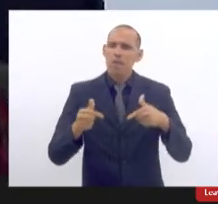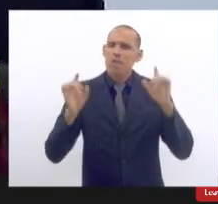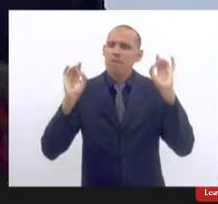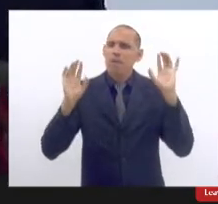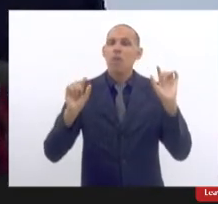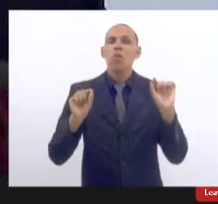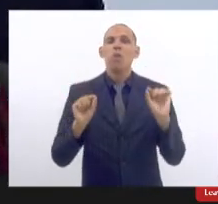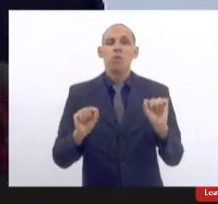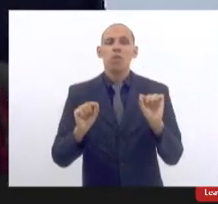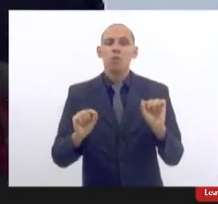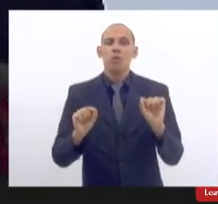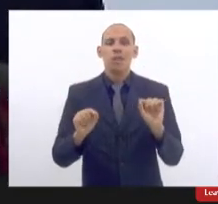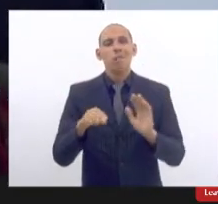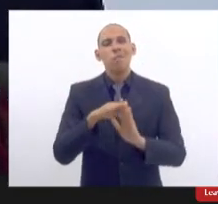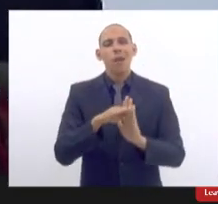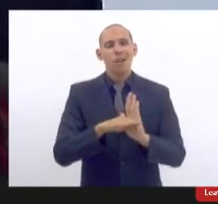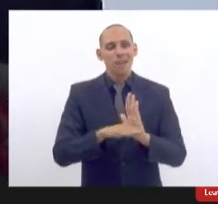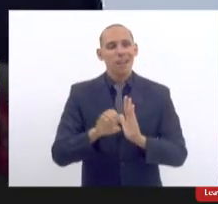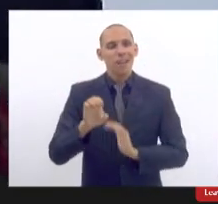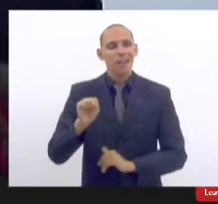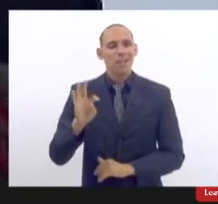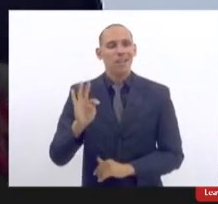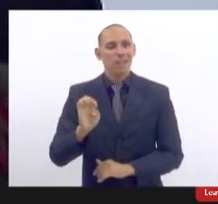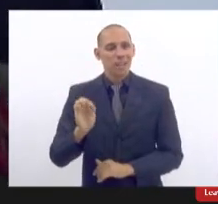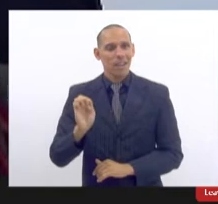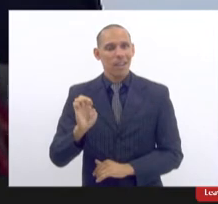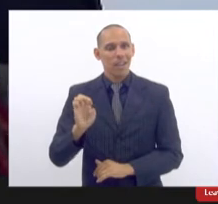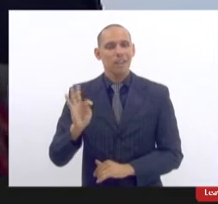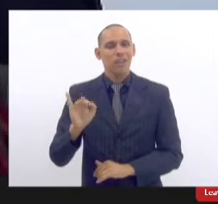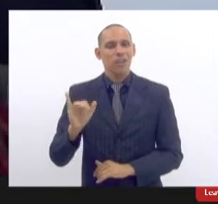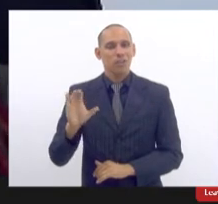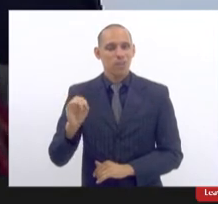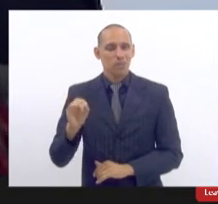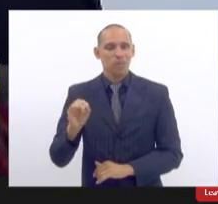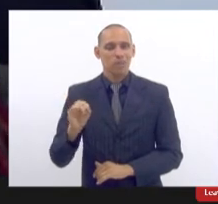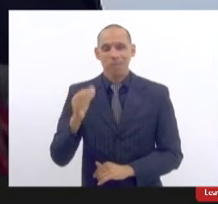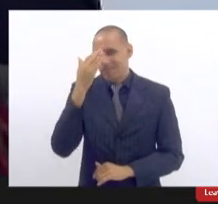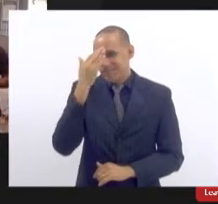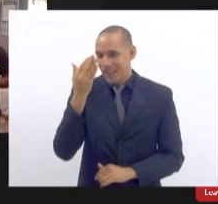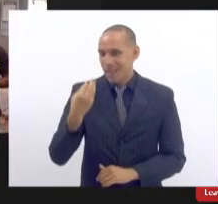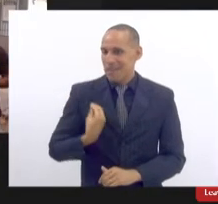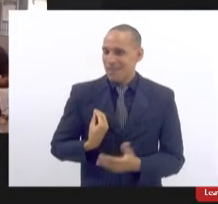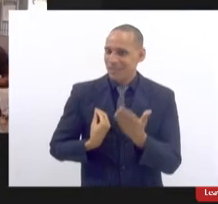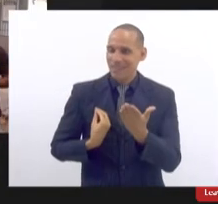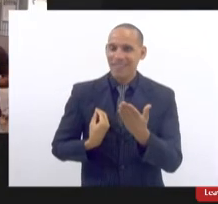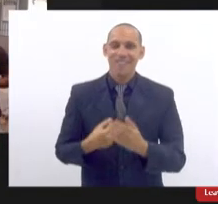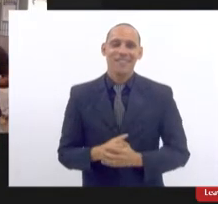cima de procedimento estético possamos então Rita Soares obrigado pela tua presença